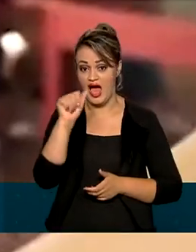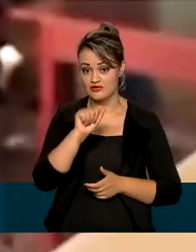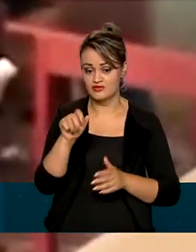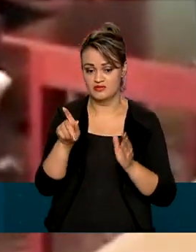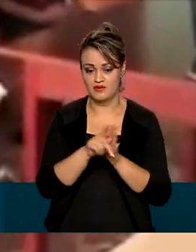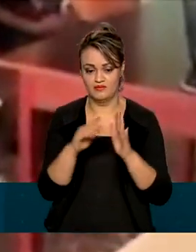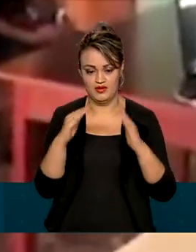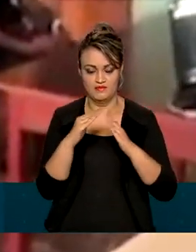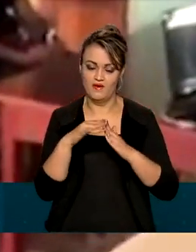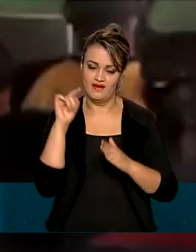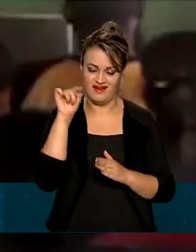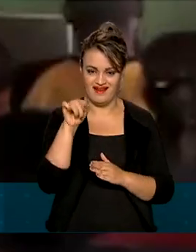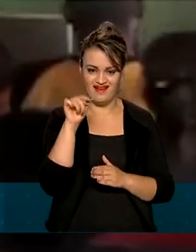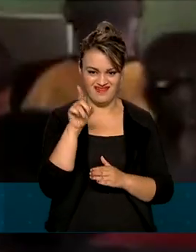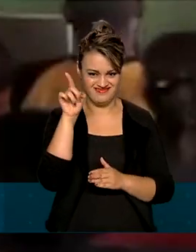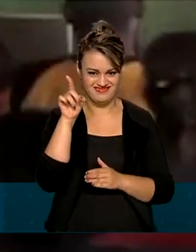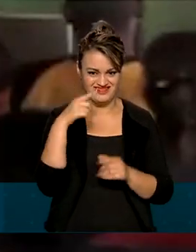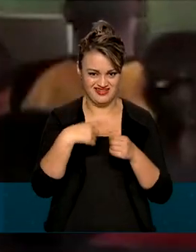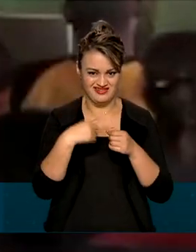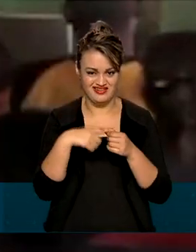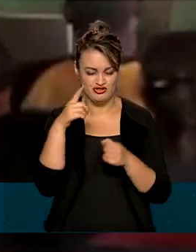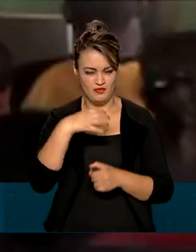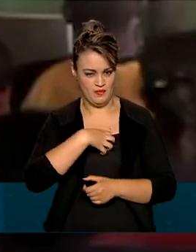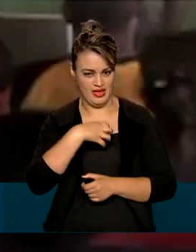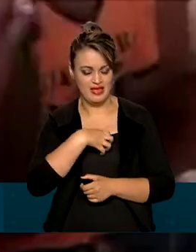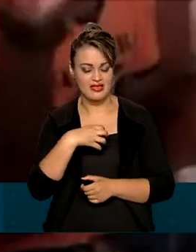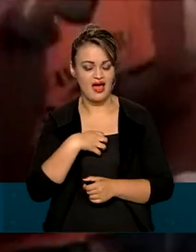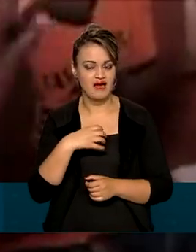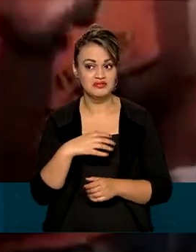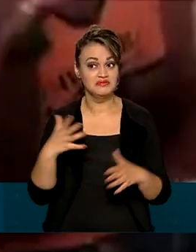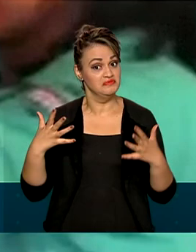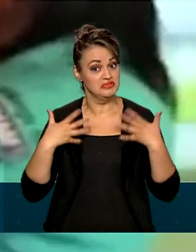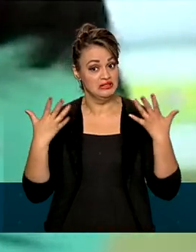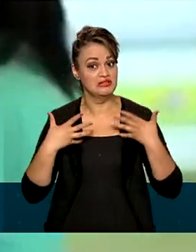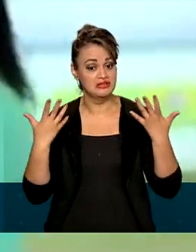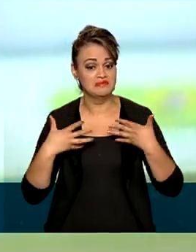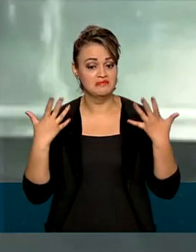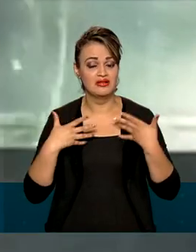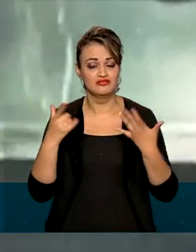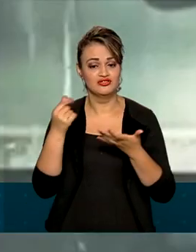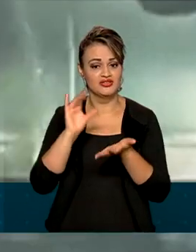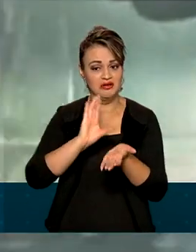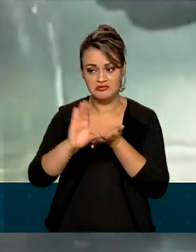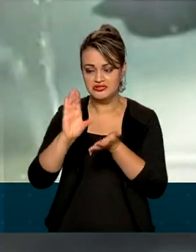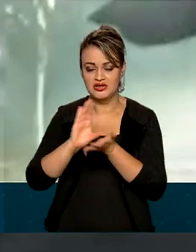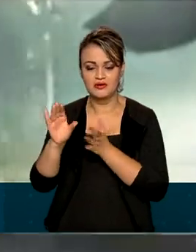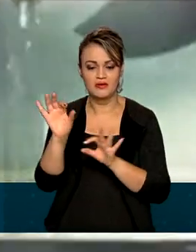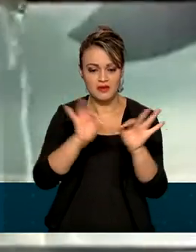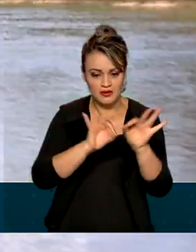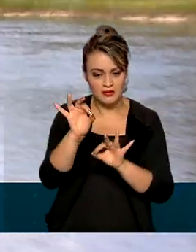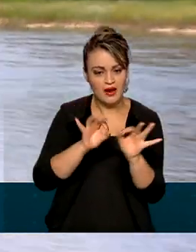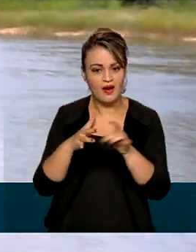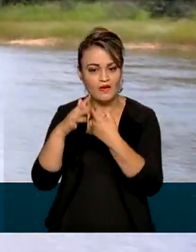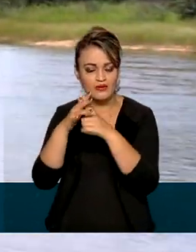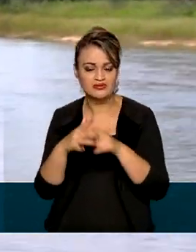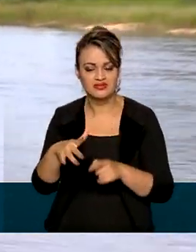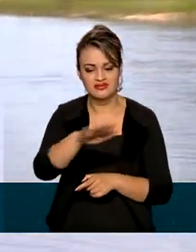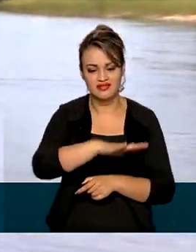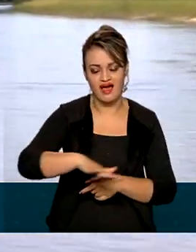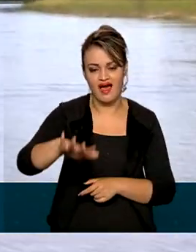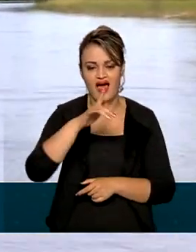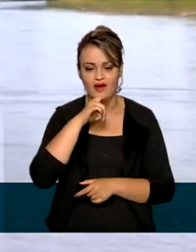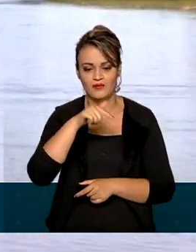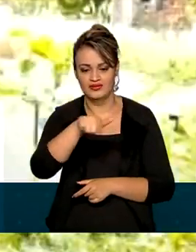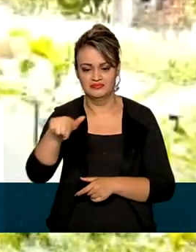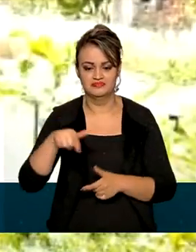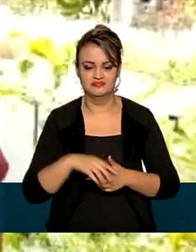de Moradores de Brejo de Brásila, na Bahia, comemora a chegada de recursos para a revitalização de nascentes do